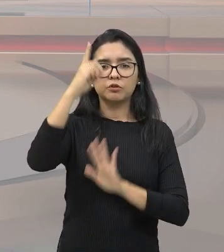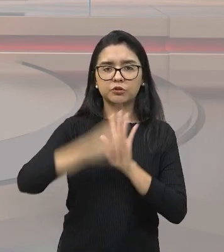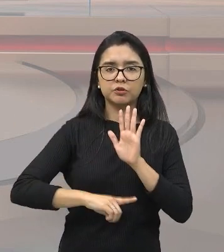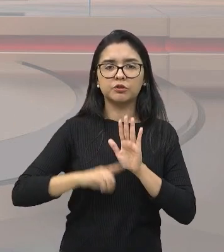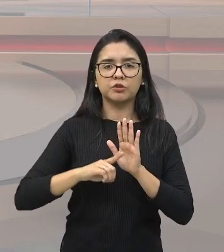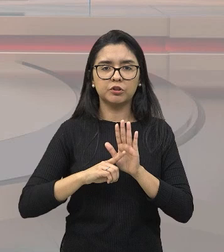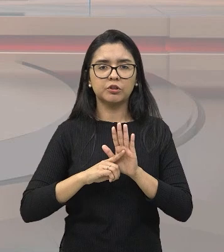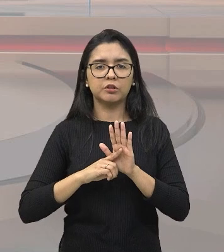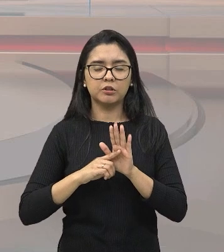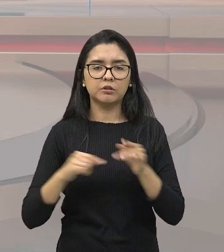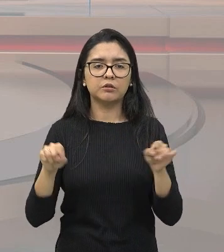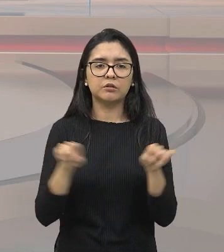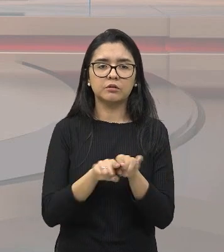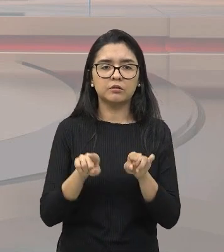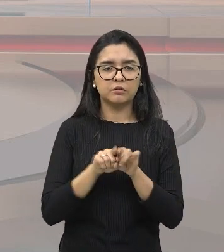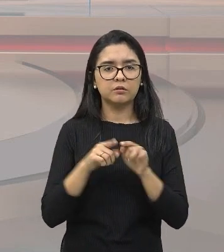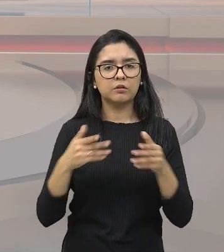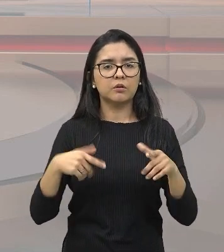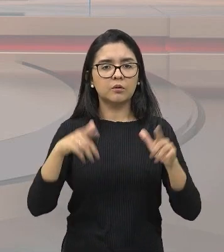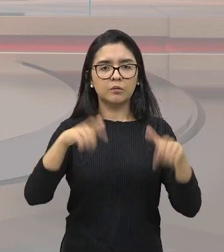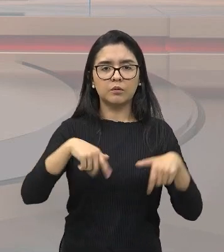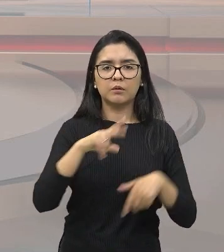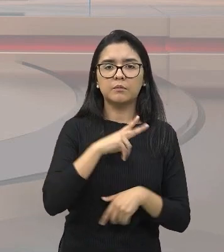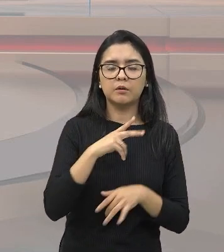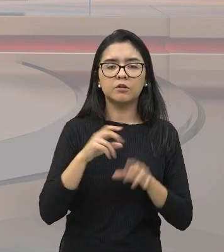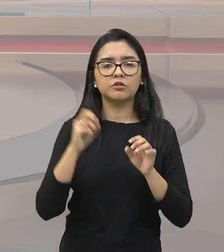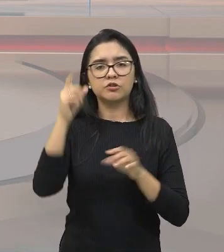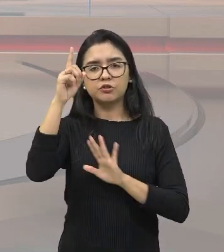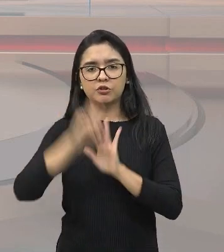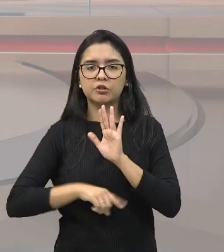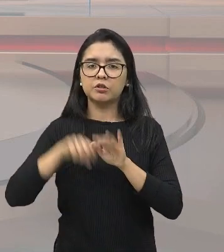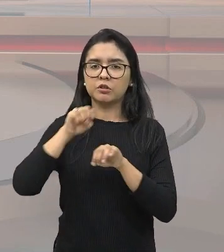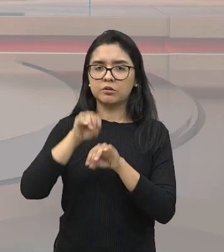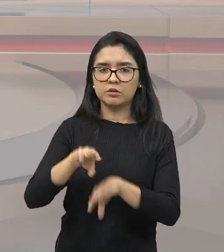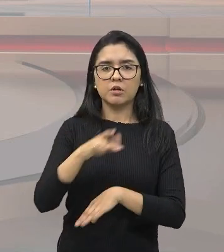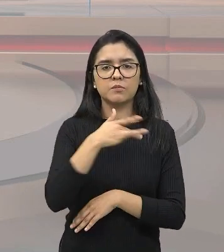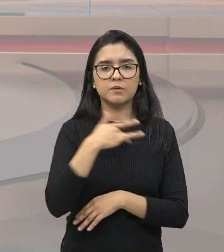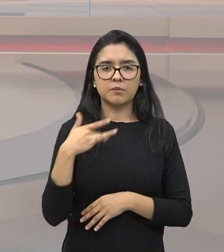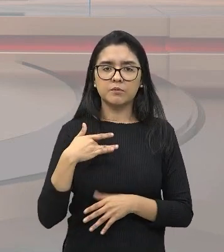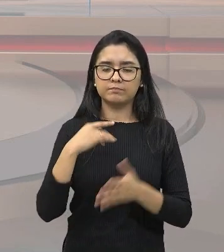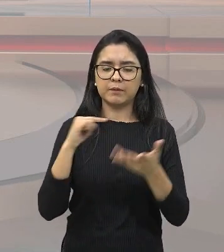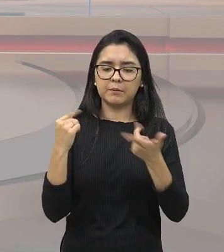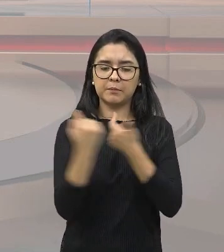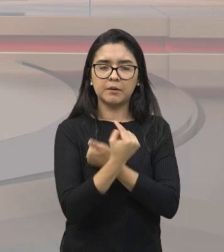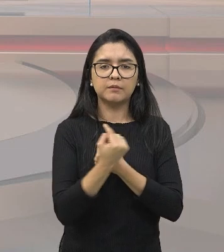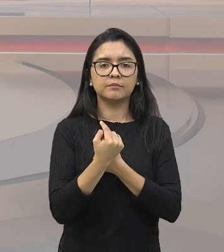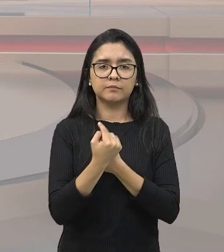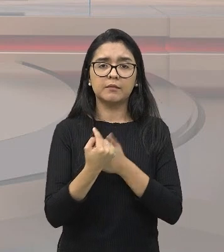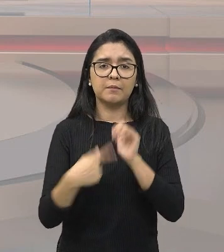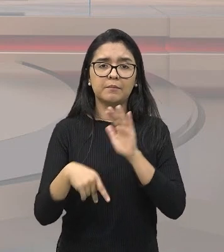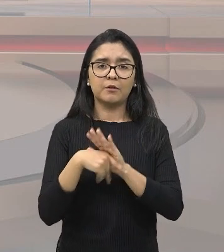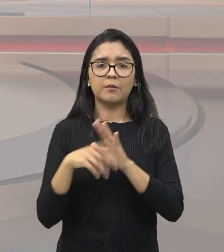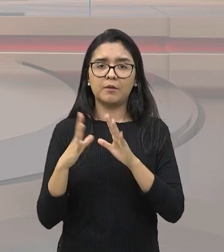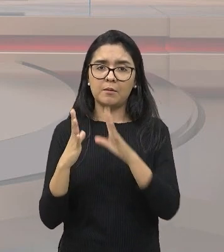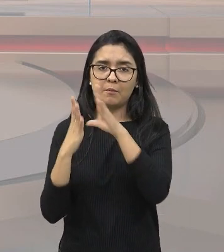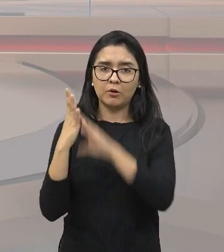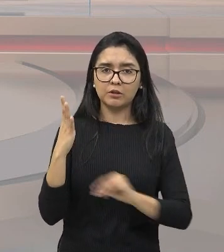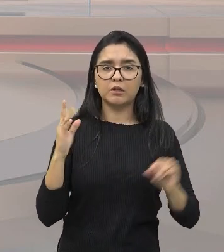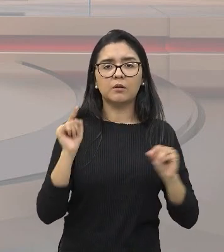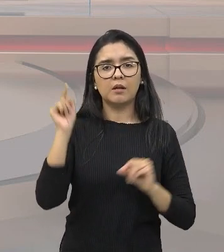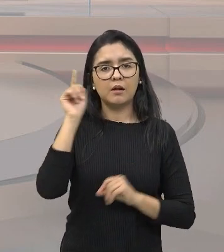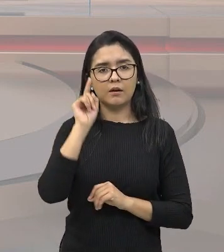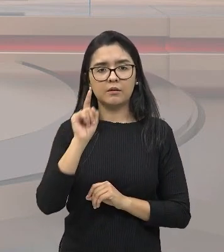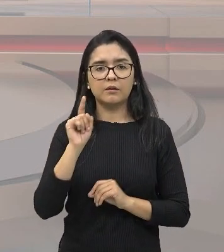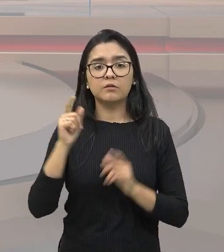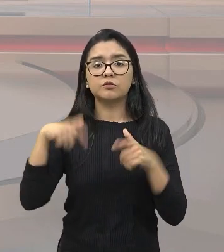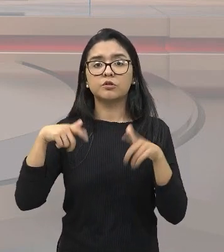ir e vir, direito à propriedade privada, o direito à educação, o direito à saúde, são coisas que derivam daí, entendeu? Vem